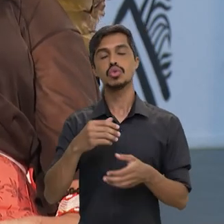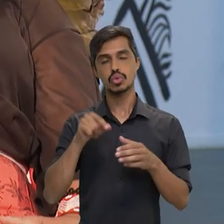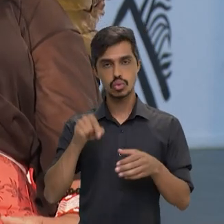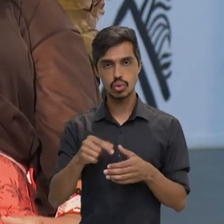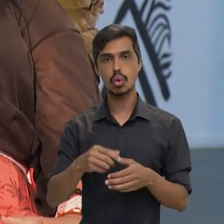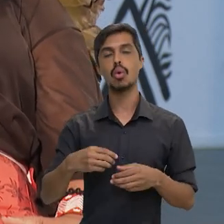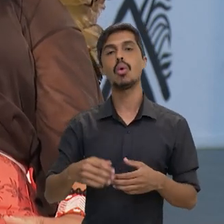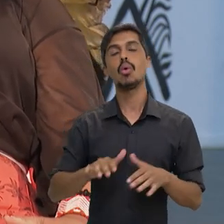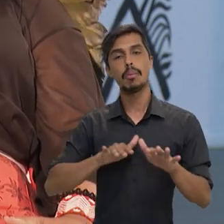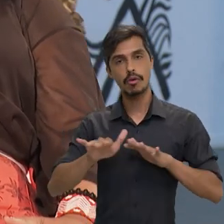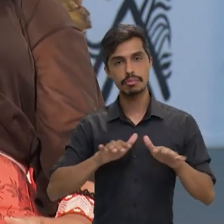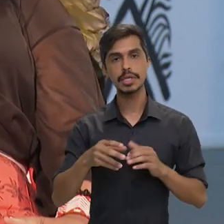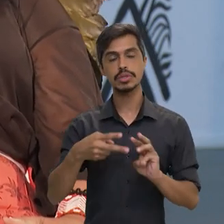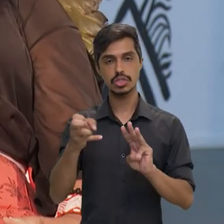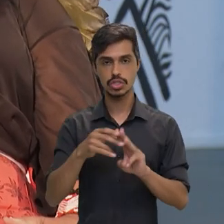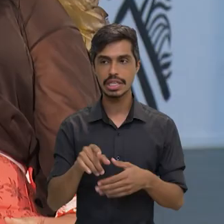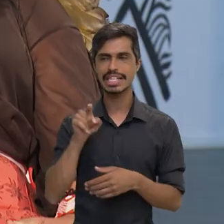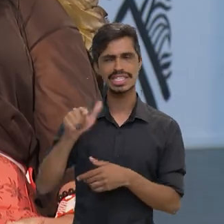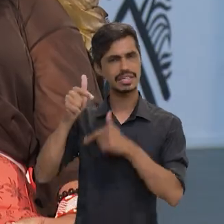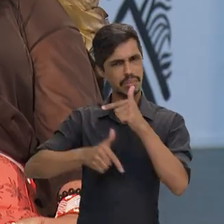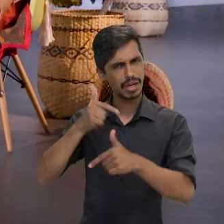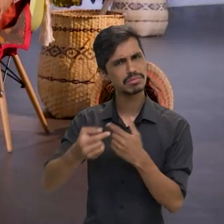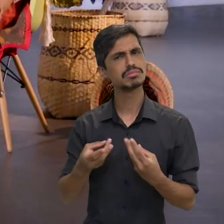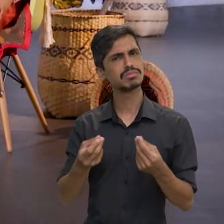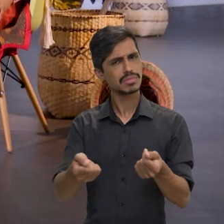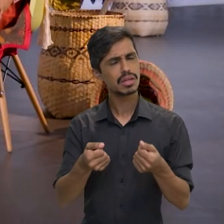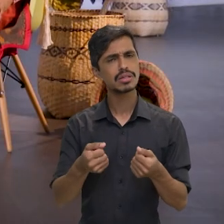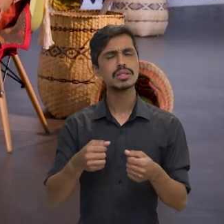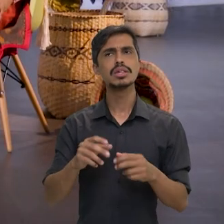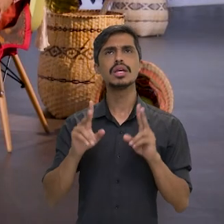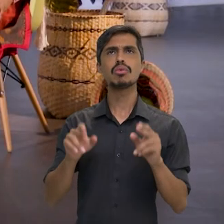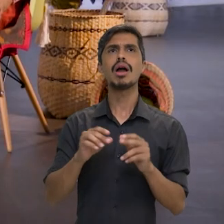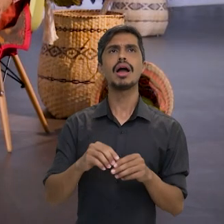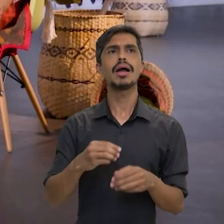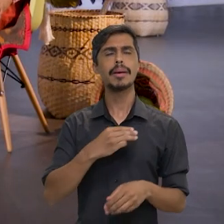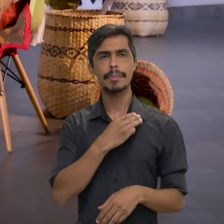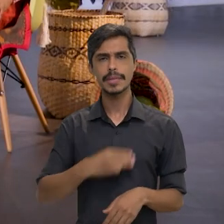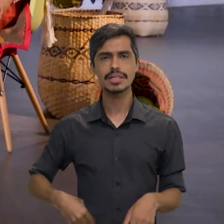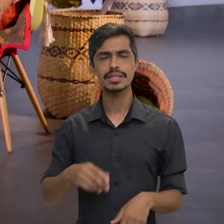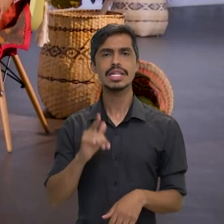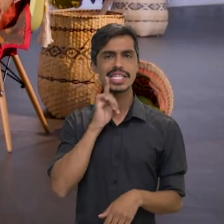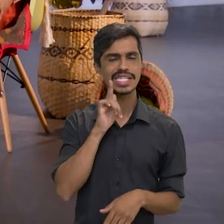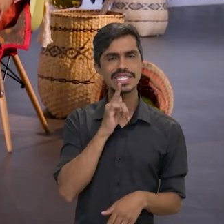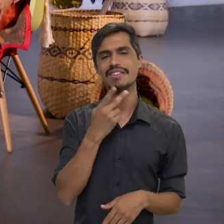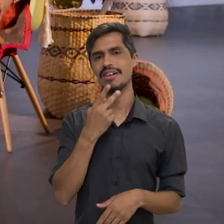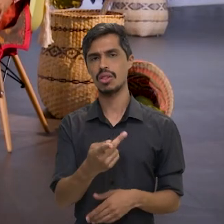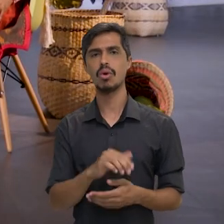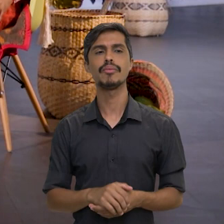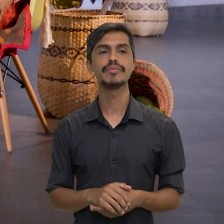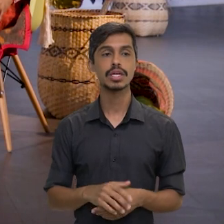do movimento indígena e está fazendo um excelente trabalho, conforme a própria ministra Nízia tem falado, né?